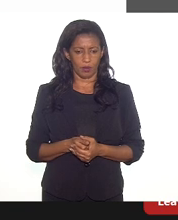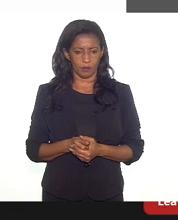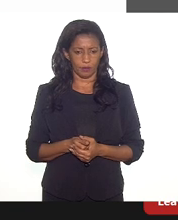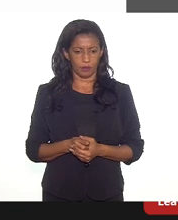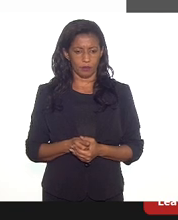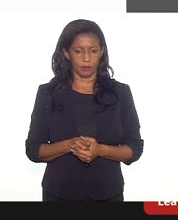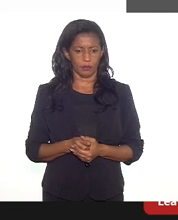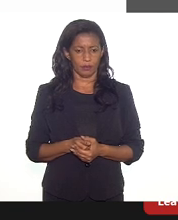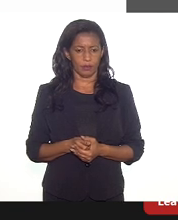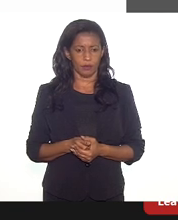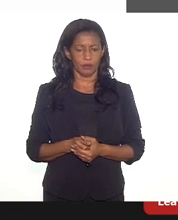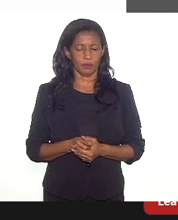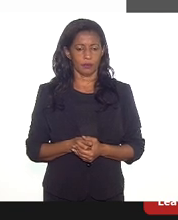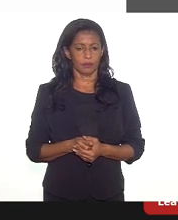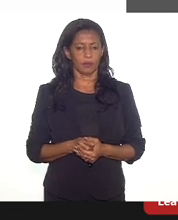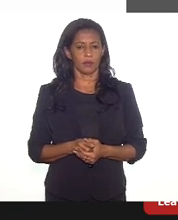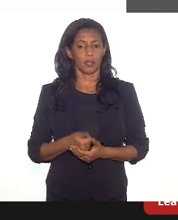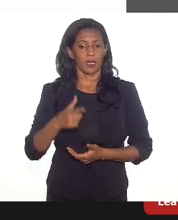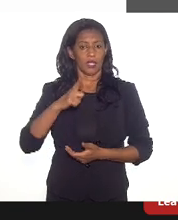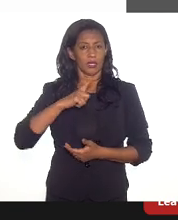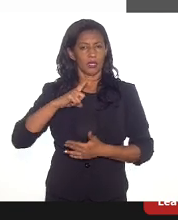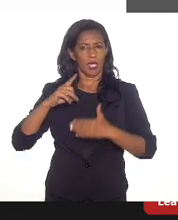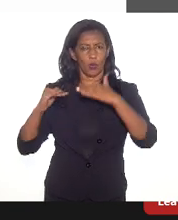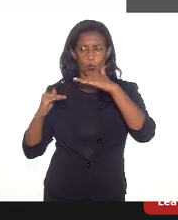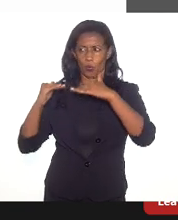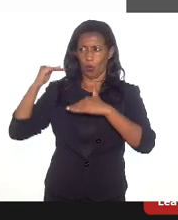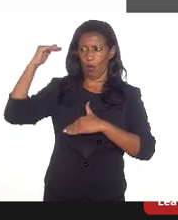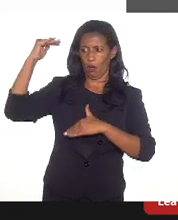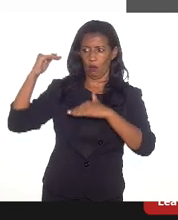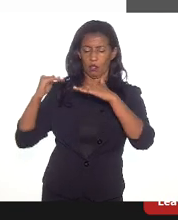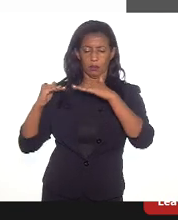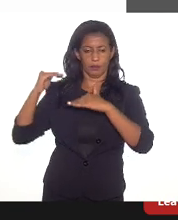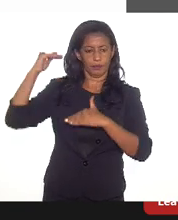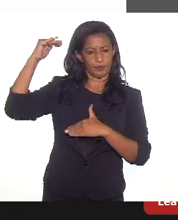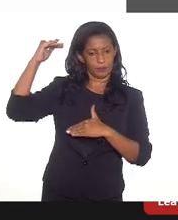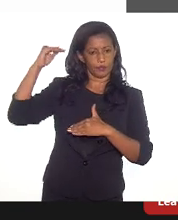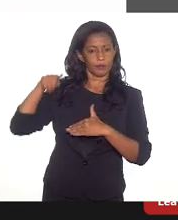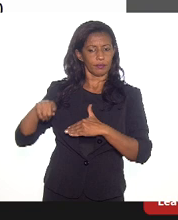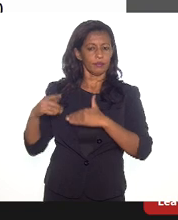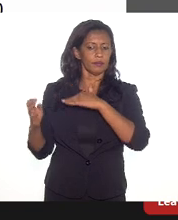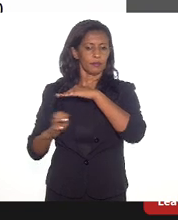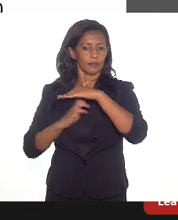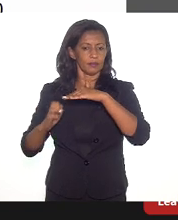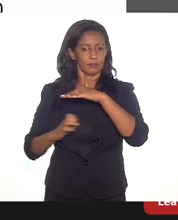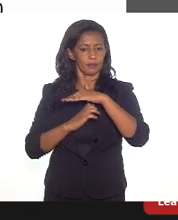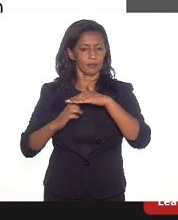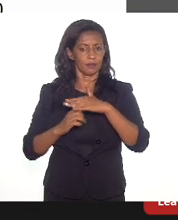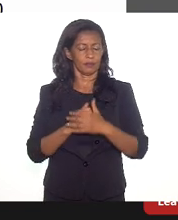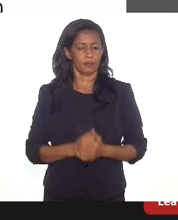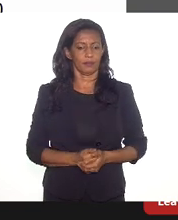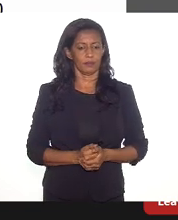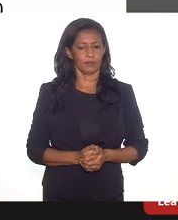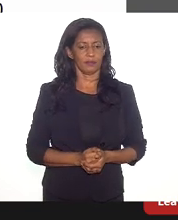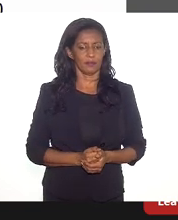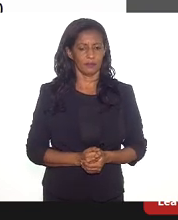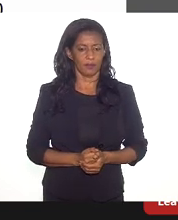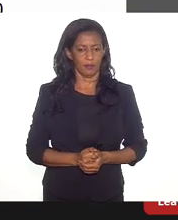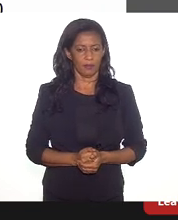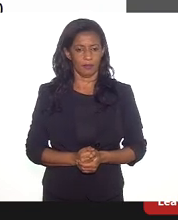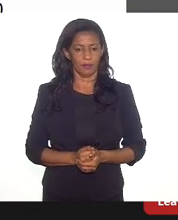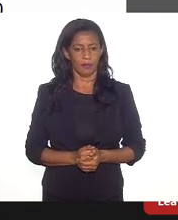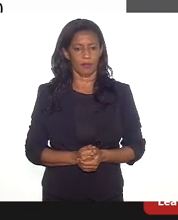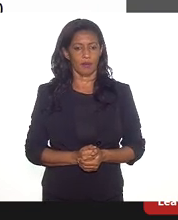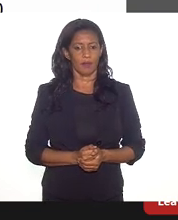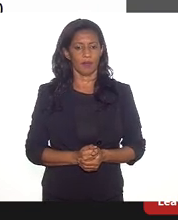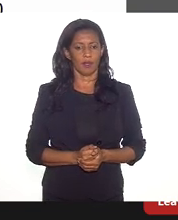escritórios e apoio administrativo 540, tem um ranking dessas empresas e desse motivo. Os dados do